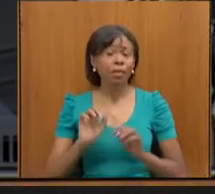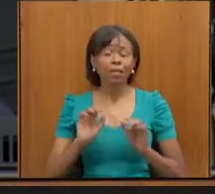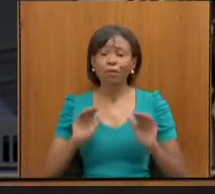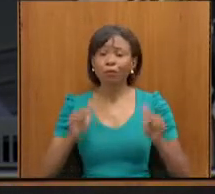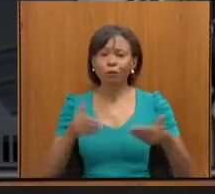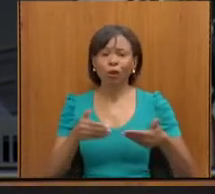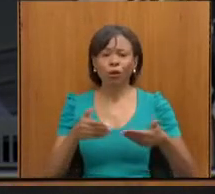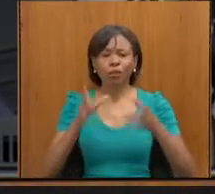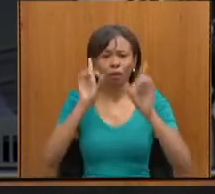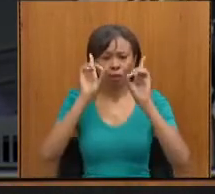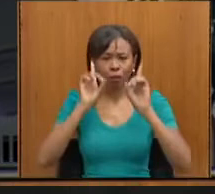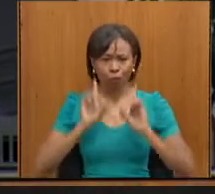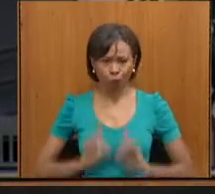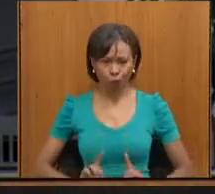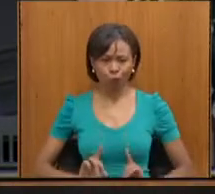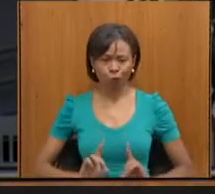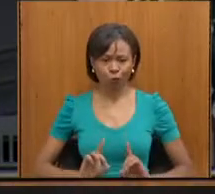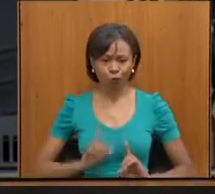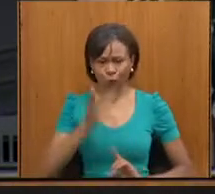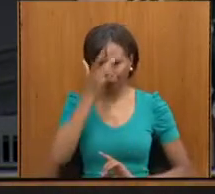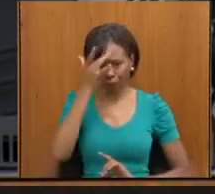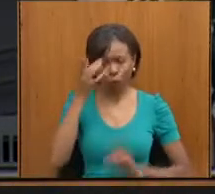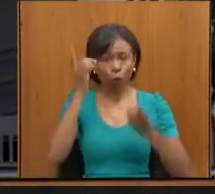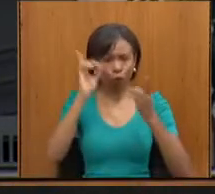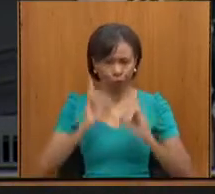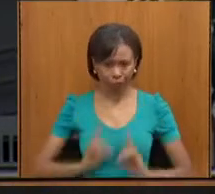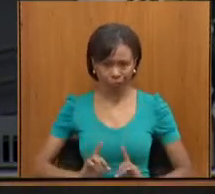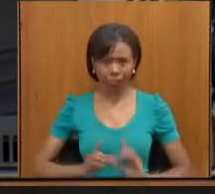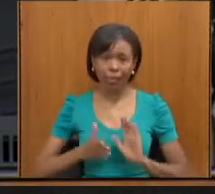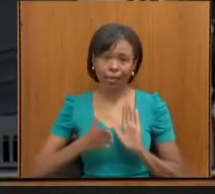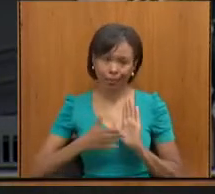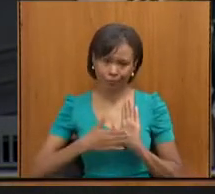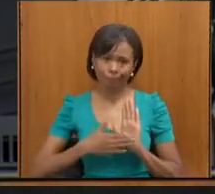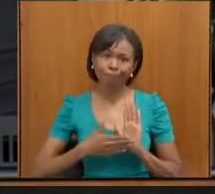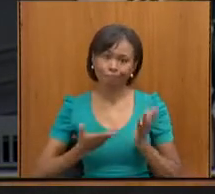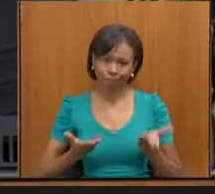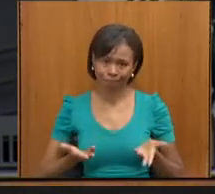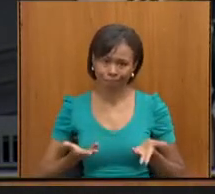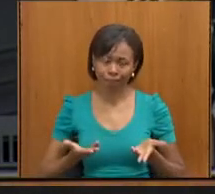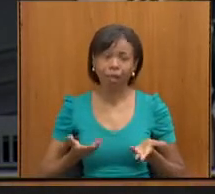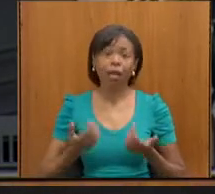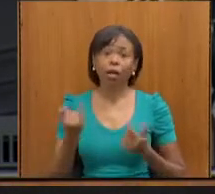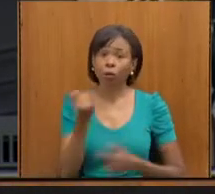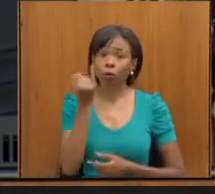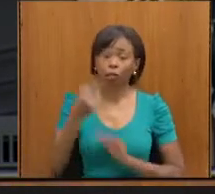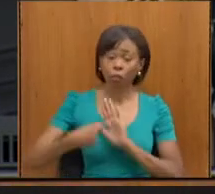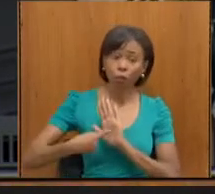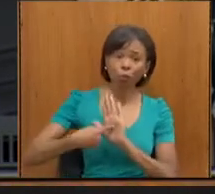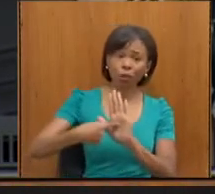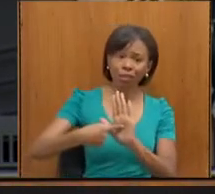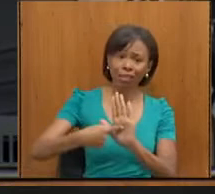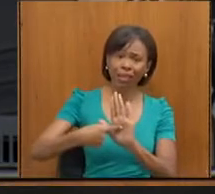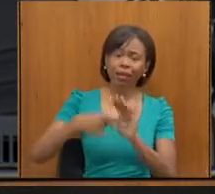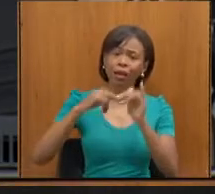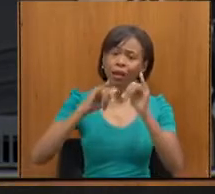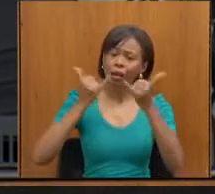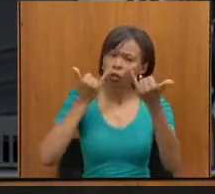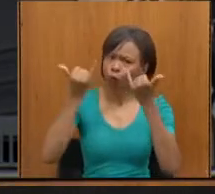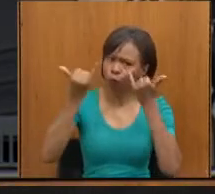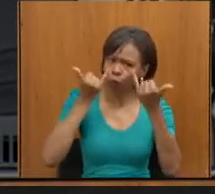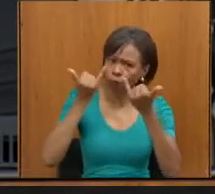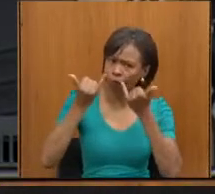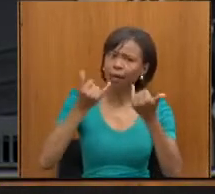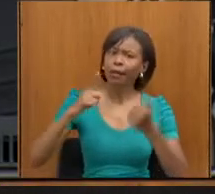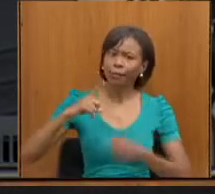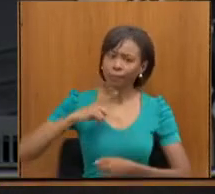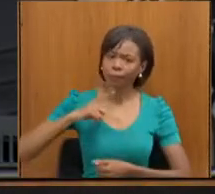pessoa com deficiência, que eu acho que é importante a gente também dar conhecimento aos mineiros de que existe um trabalho